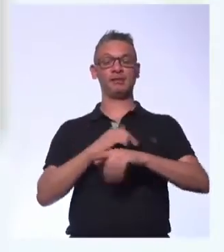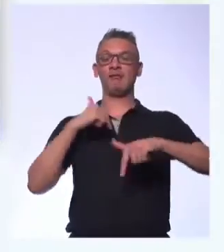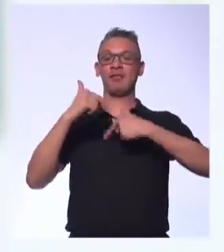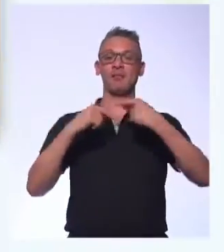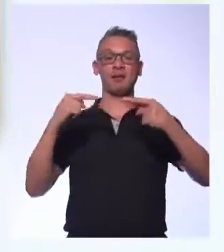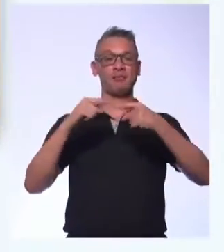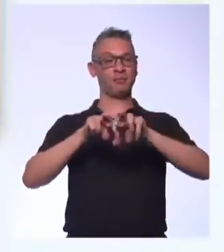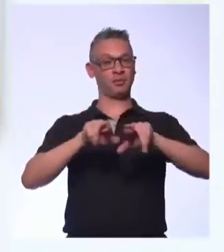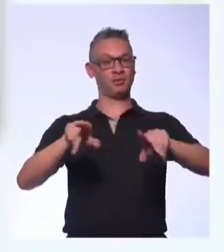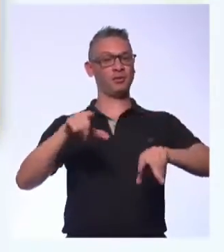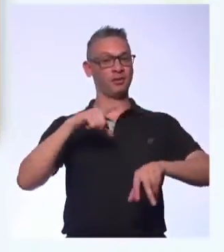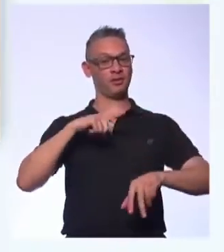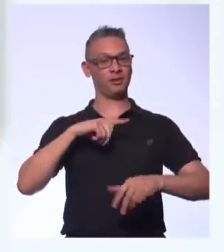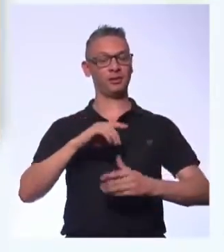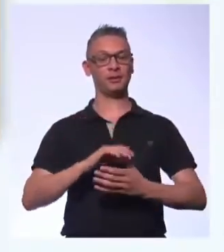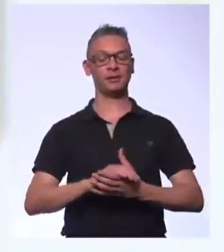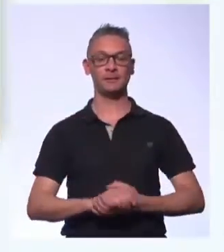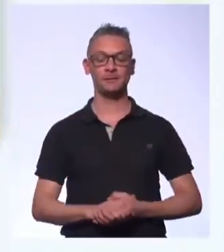trabalhar.